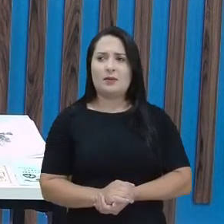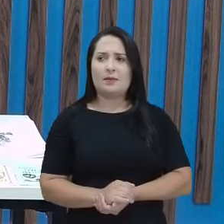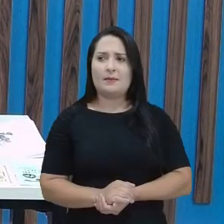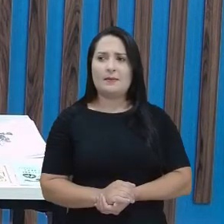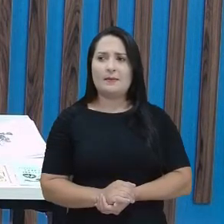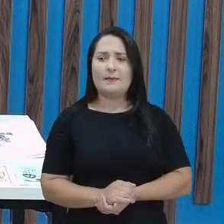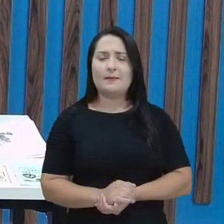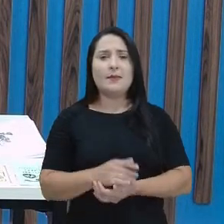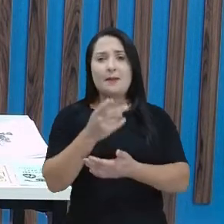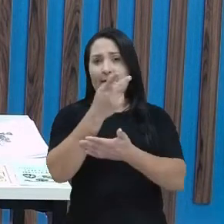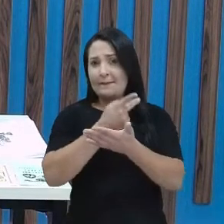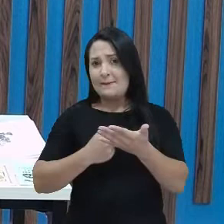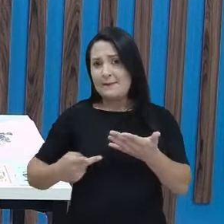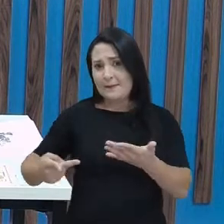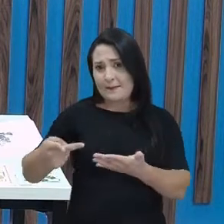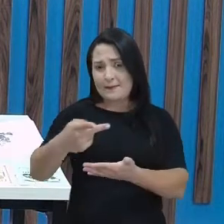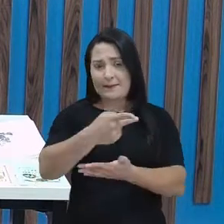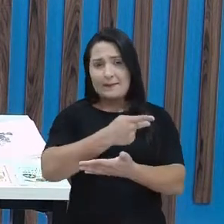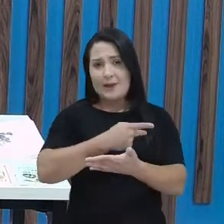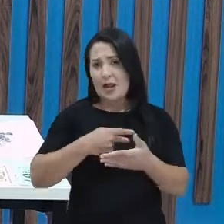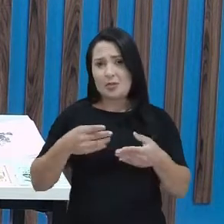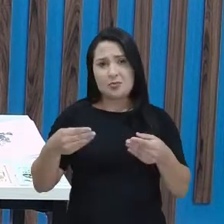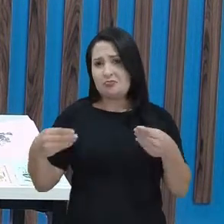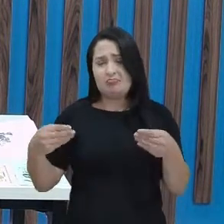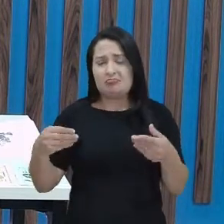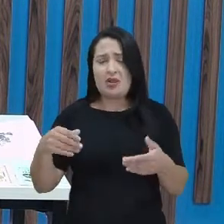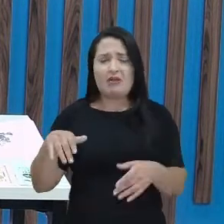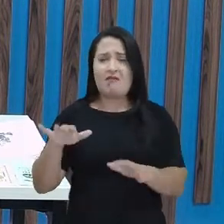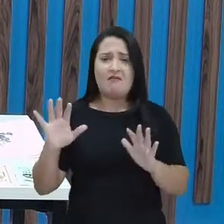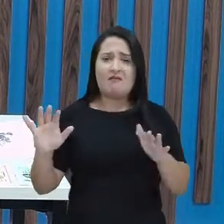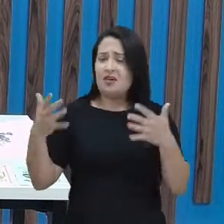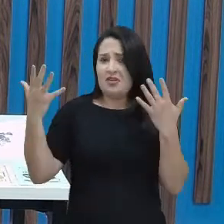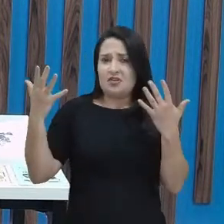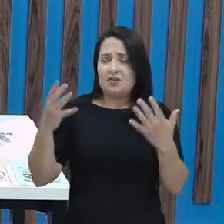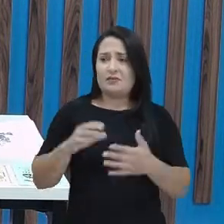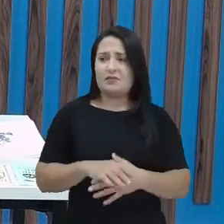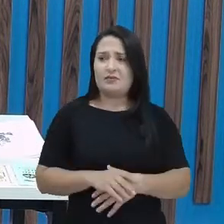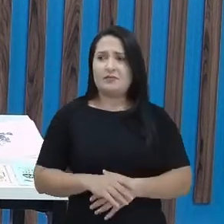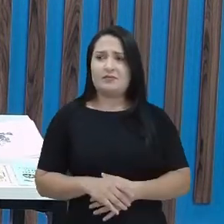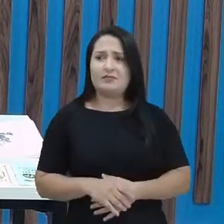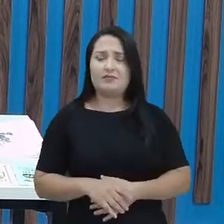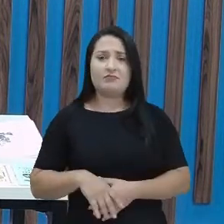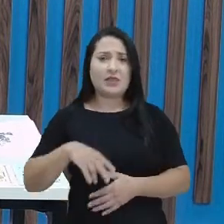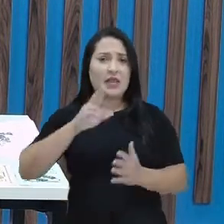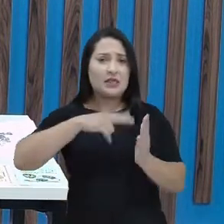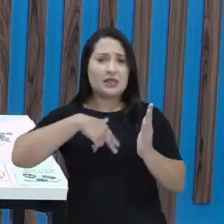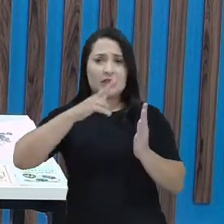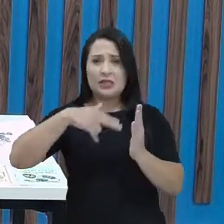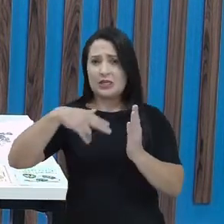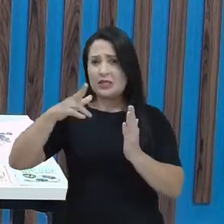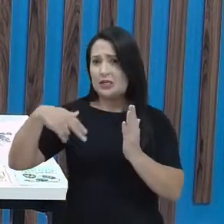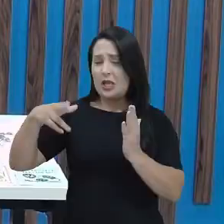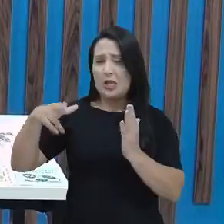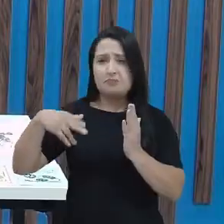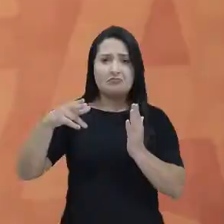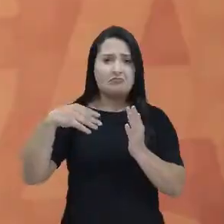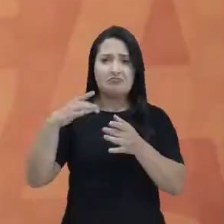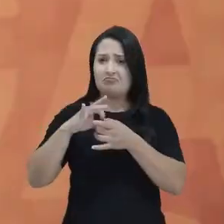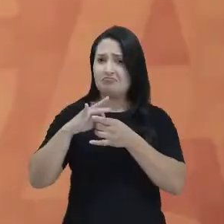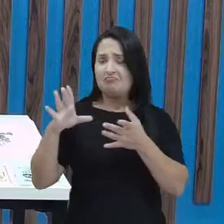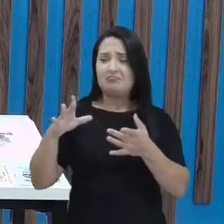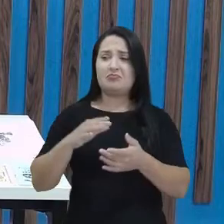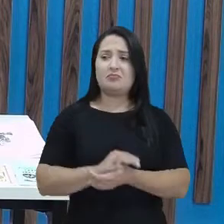pratinho descartável, tá? De festa. Peguei tinta. Tinta guache, pode ser.